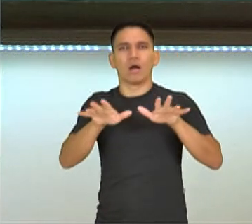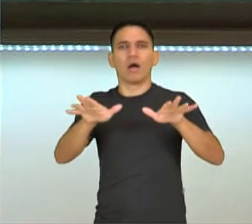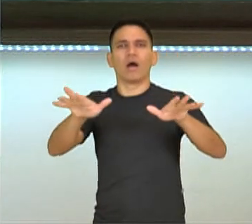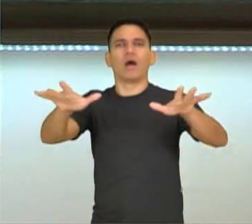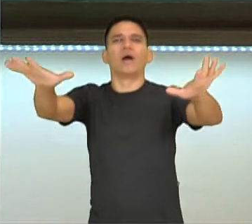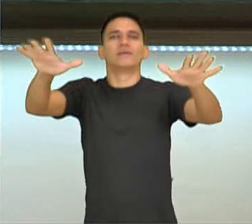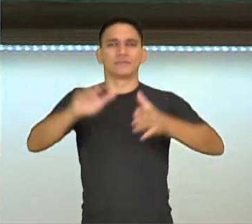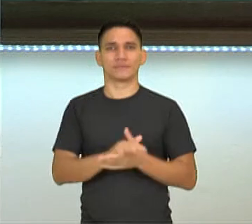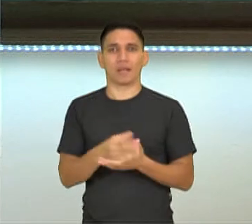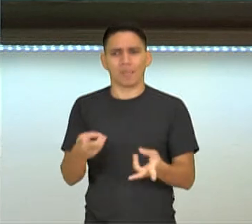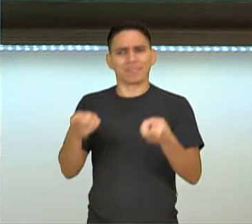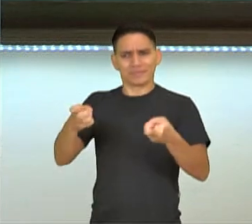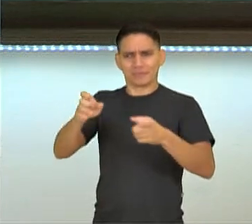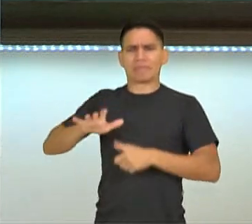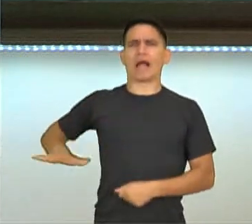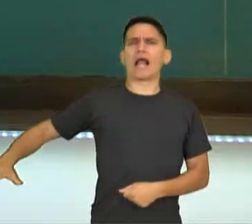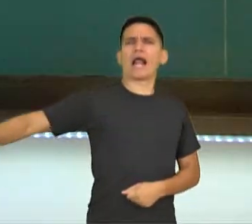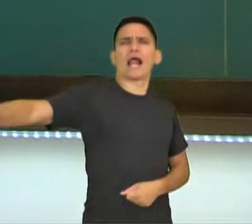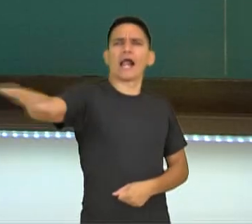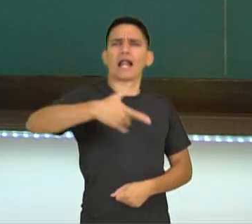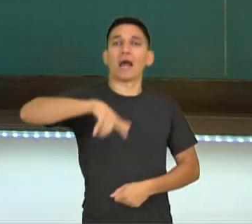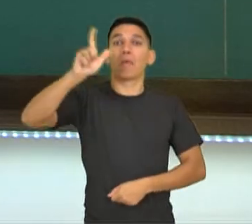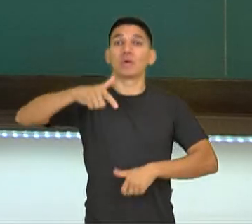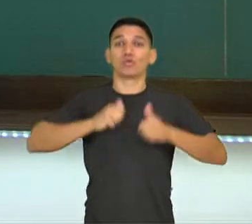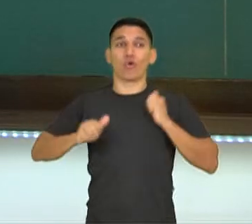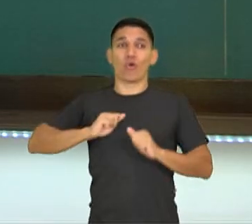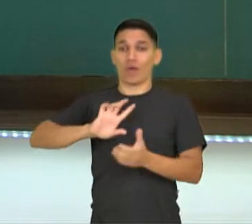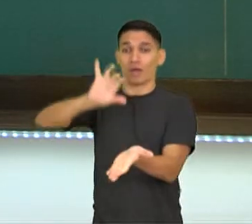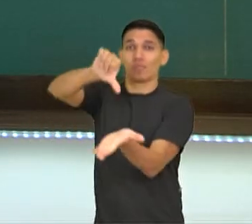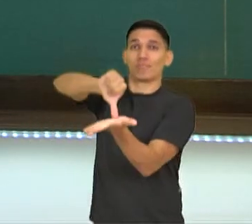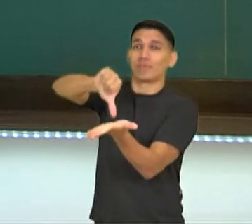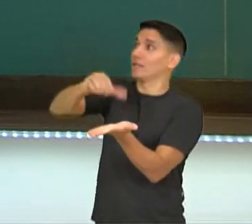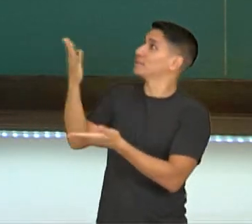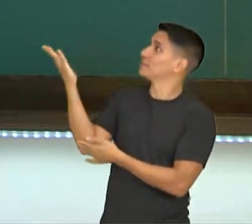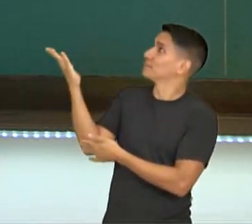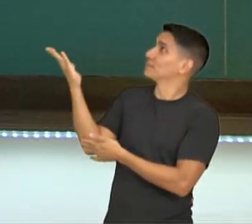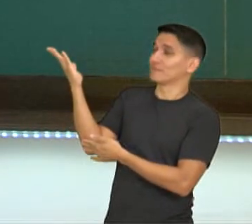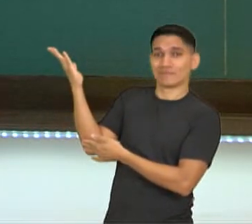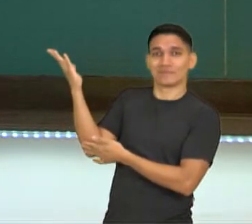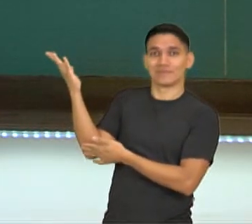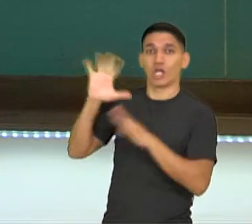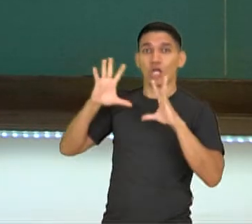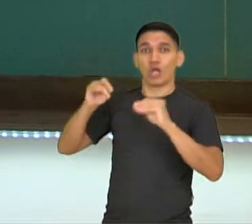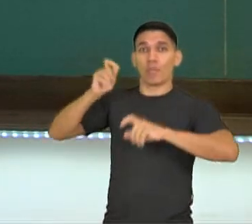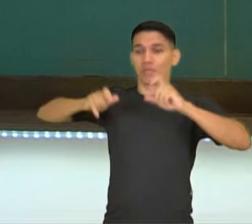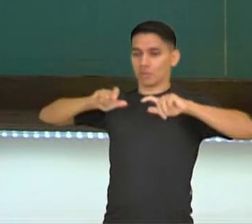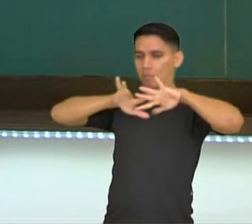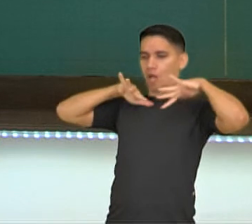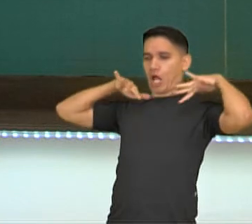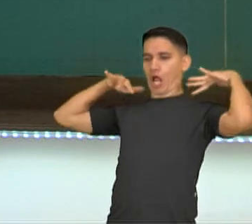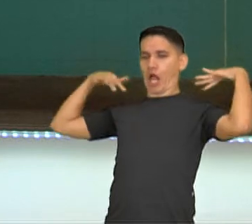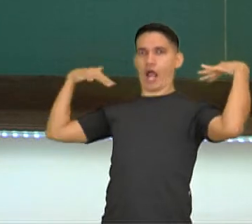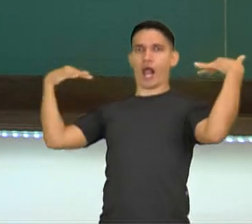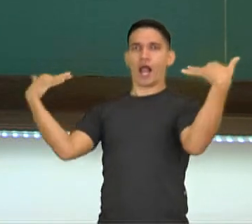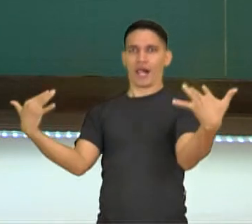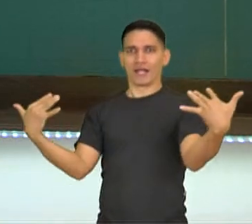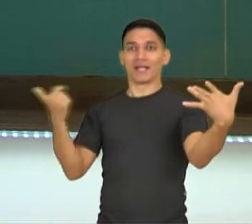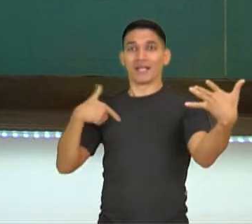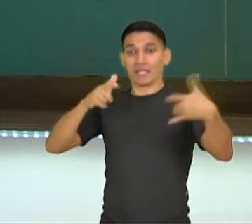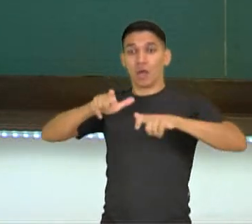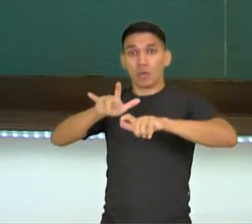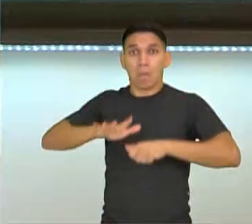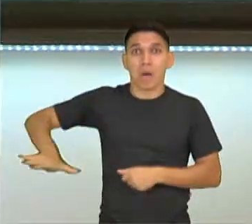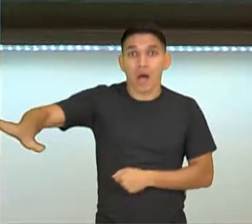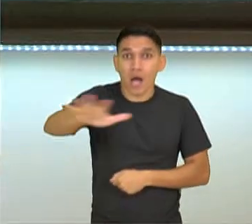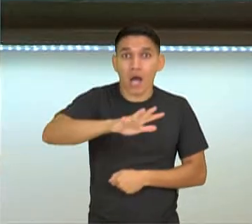o espaço é muito grande. O artista ficava aqui, ó. Aqui no meio, né? Então, a plateia toda ao redor. Então, esse espaço, essa acústica, tinha que